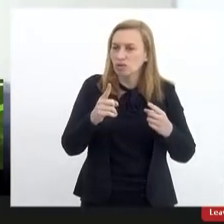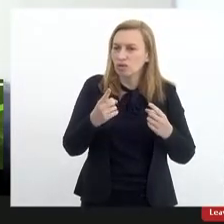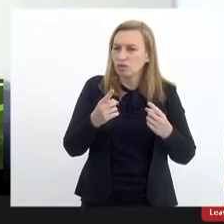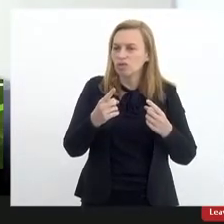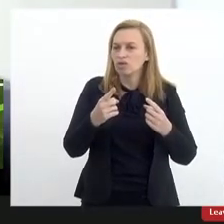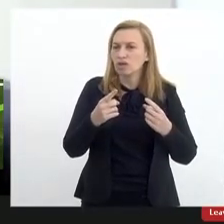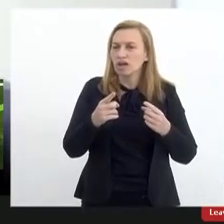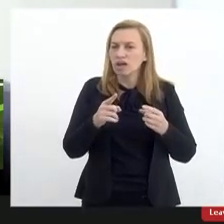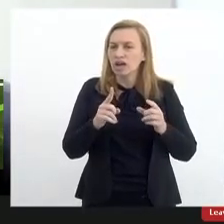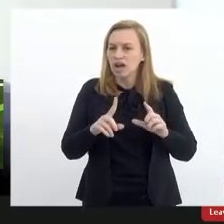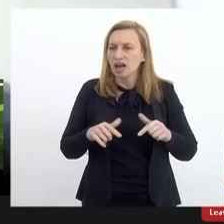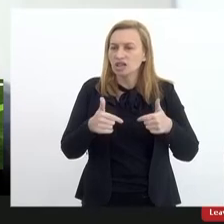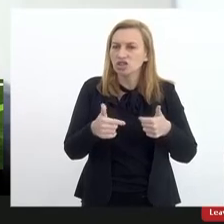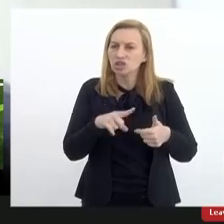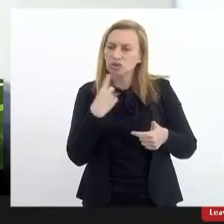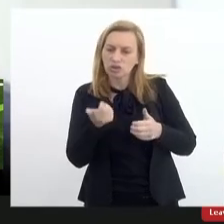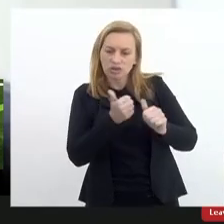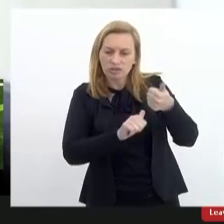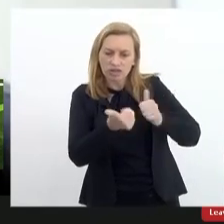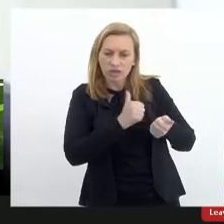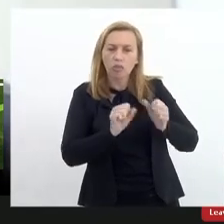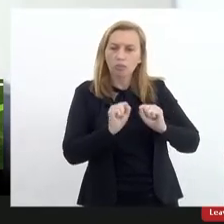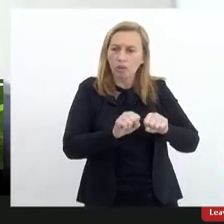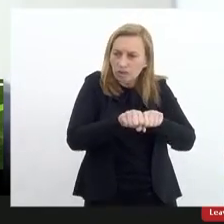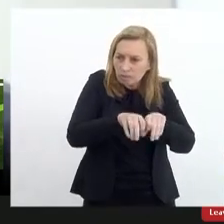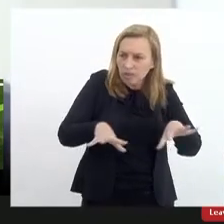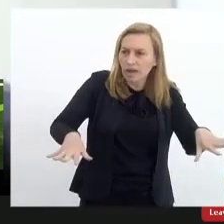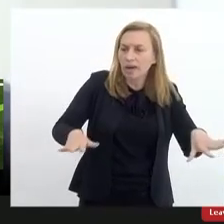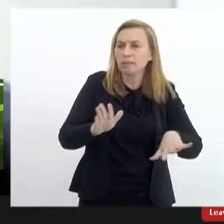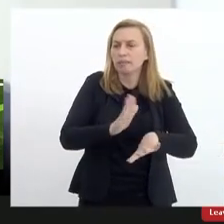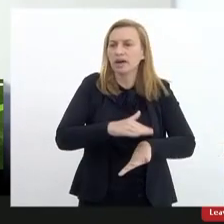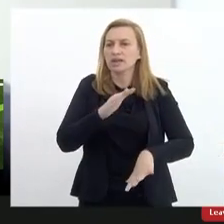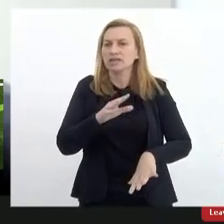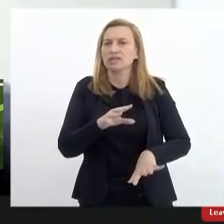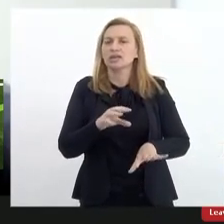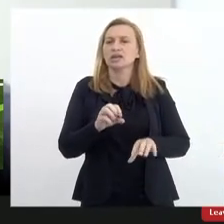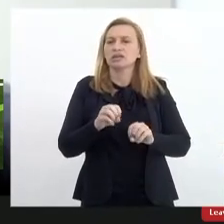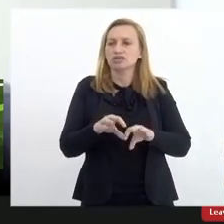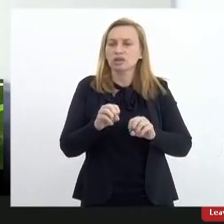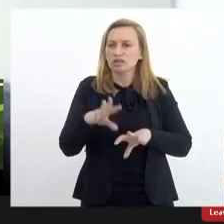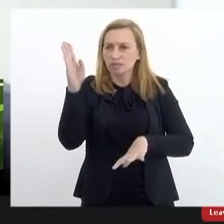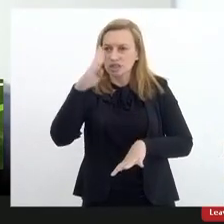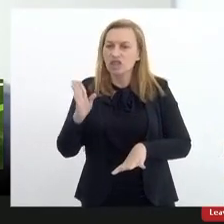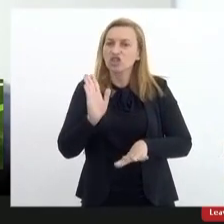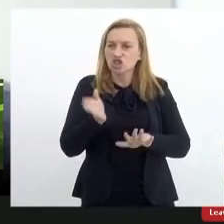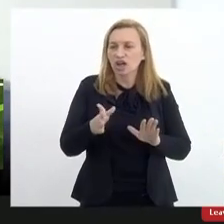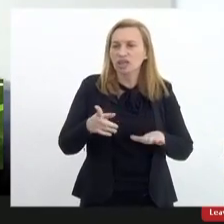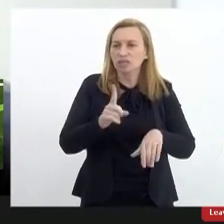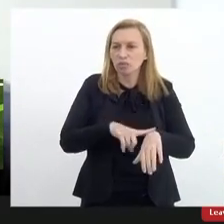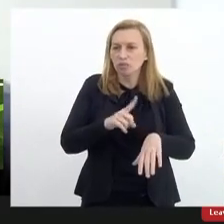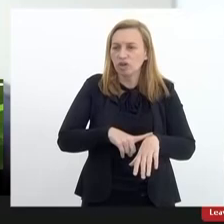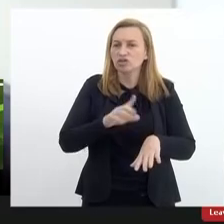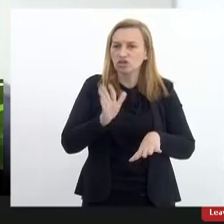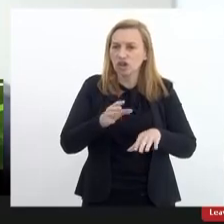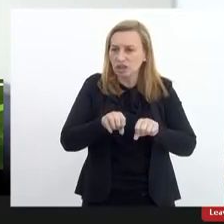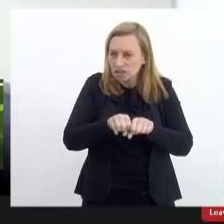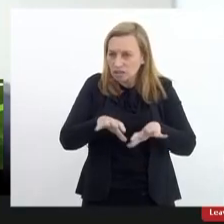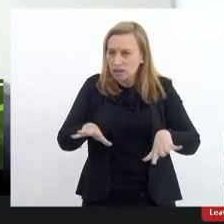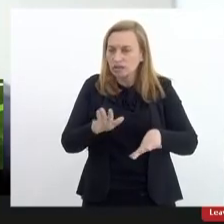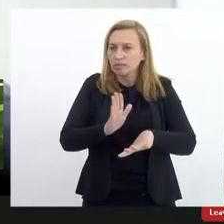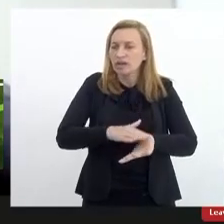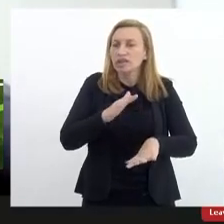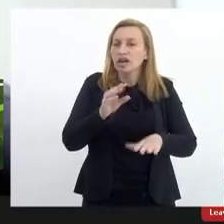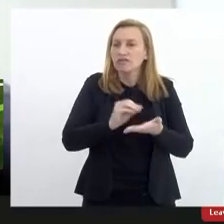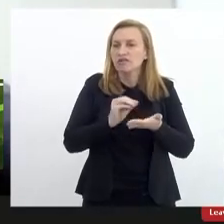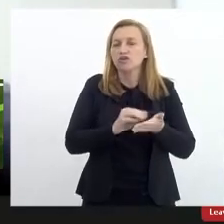avaliação podem ampliar a dualidade da educação brasileira que aliás já nessa pandemia tem se ampliado no que diz respeito às